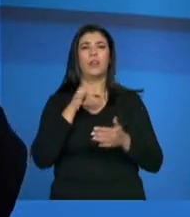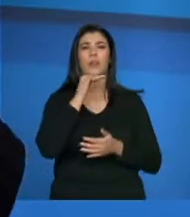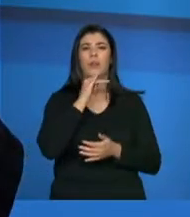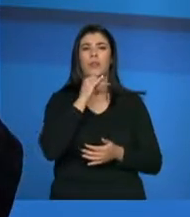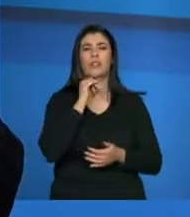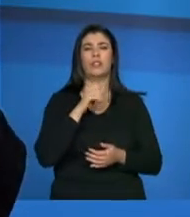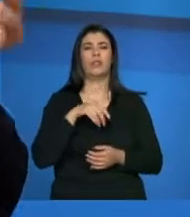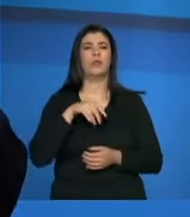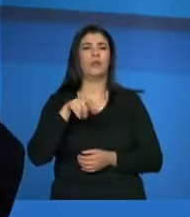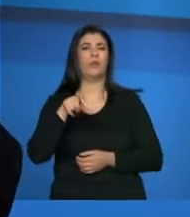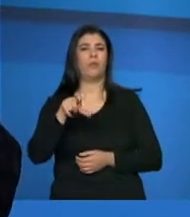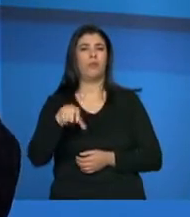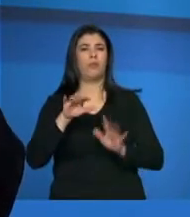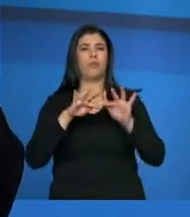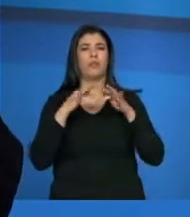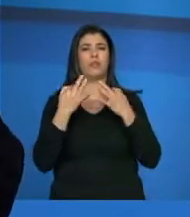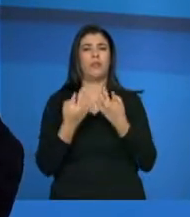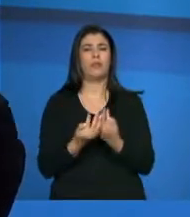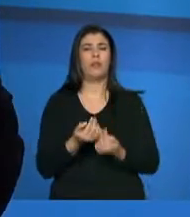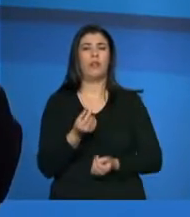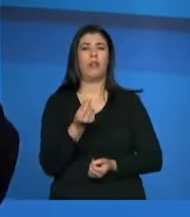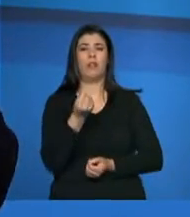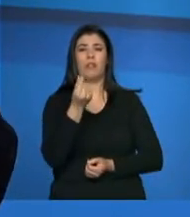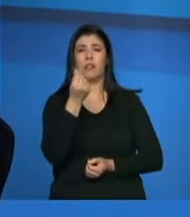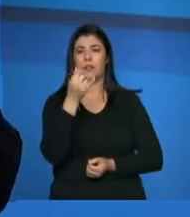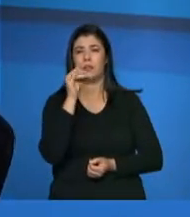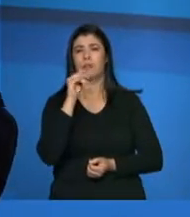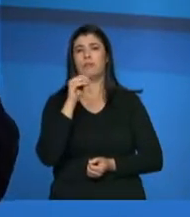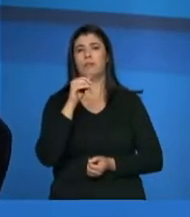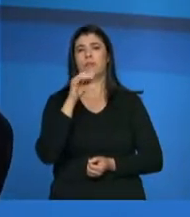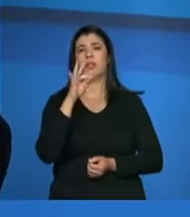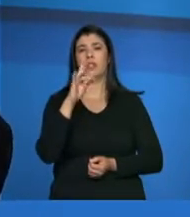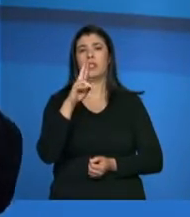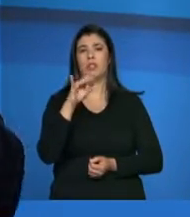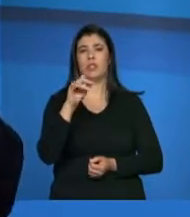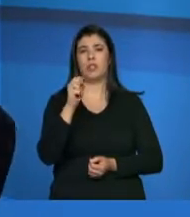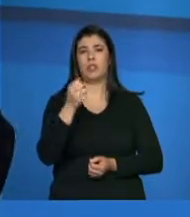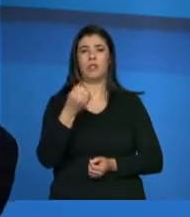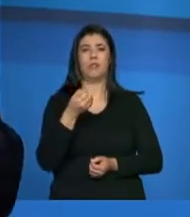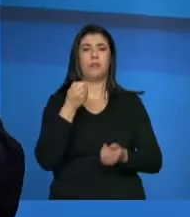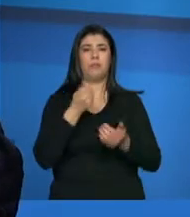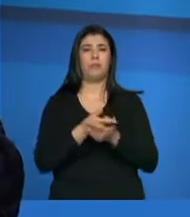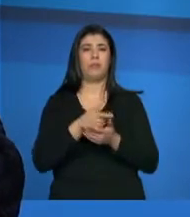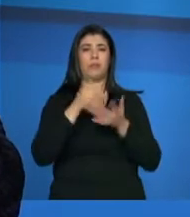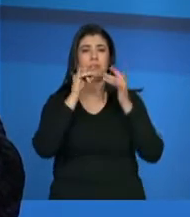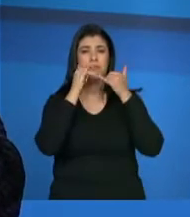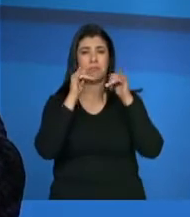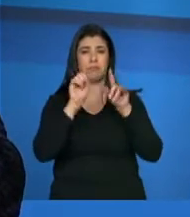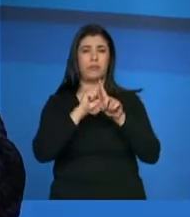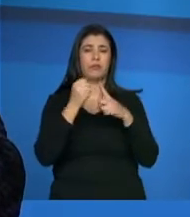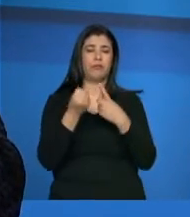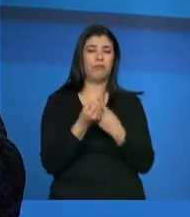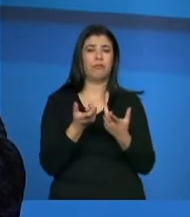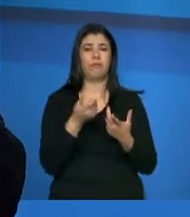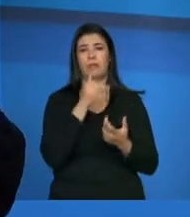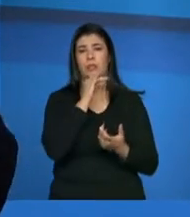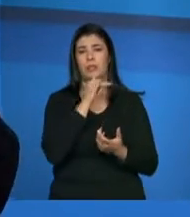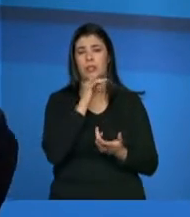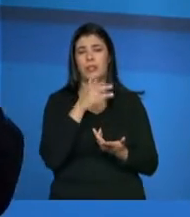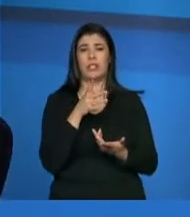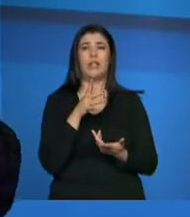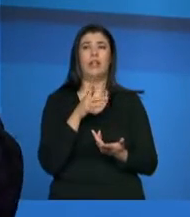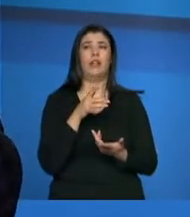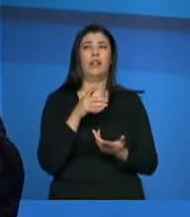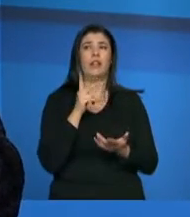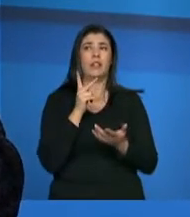Família, a tarifa social também tem uma política que a gente está tentando convergir, né? Para que seja sempre uma lógica... A